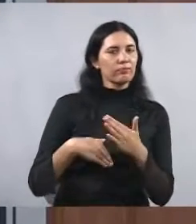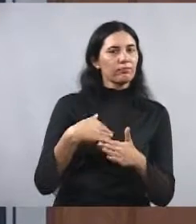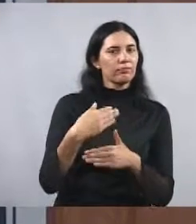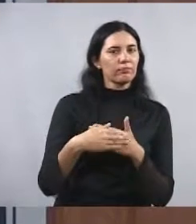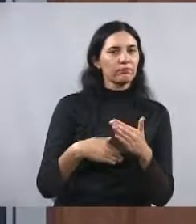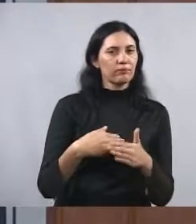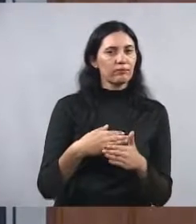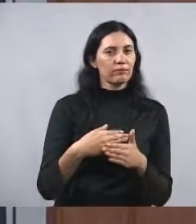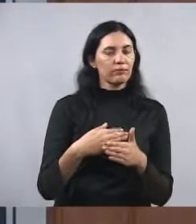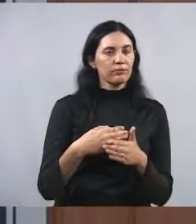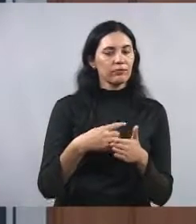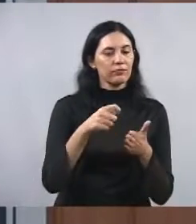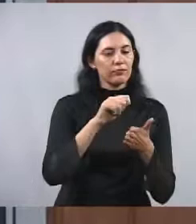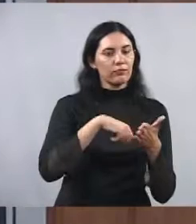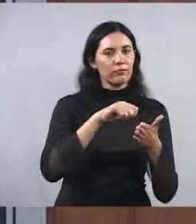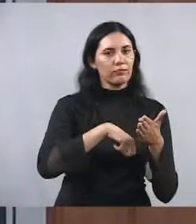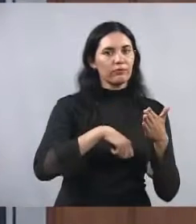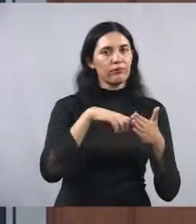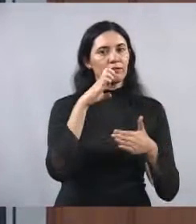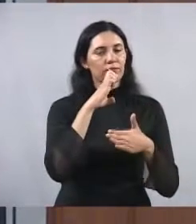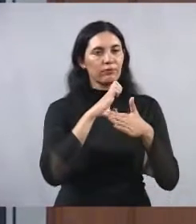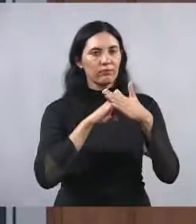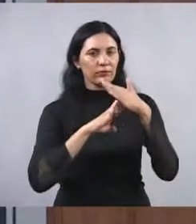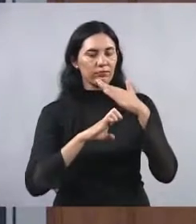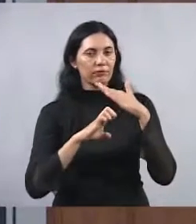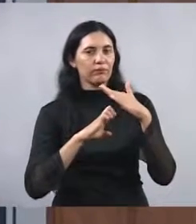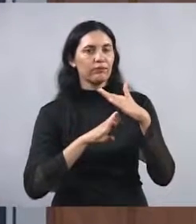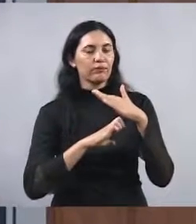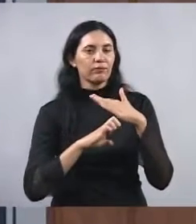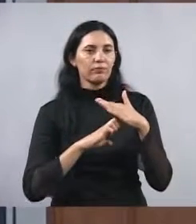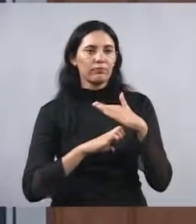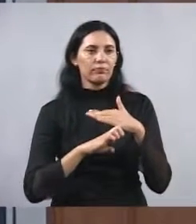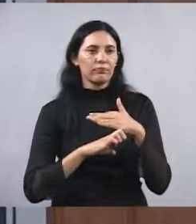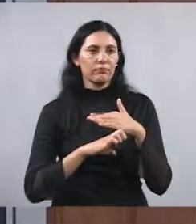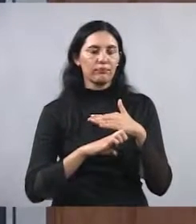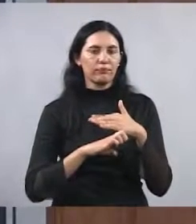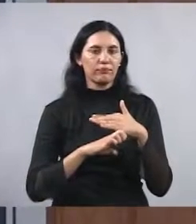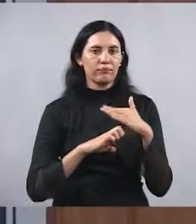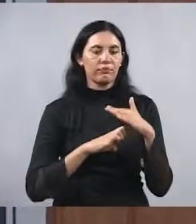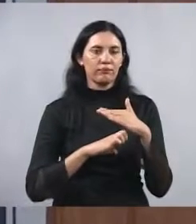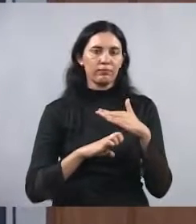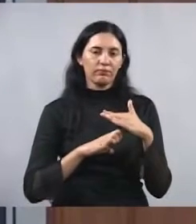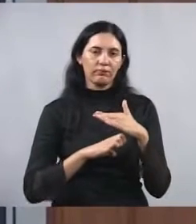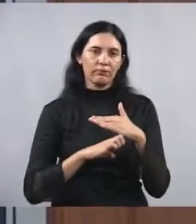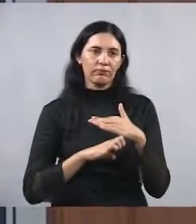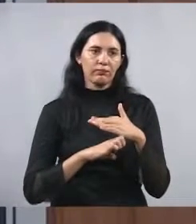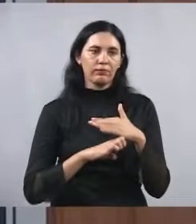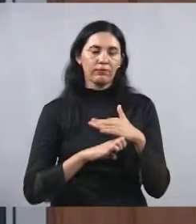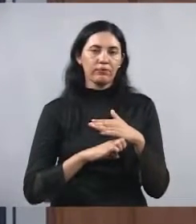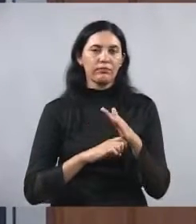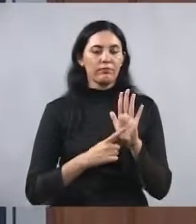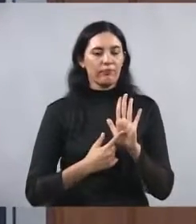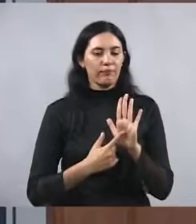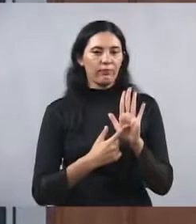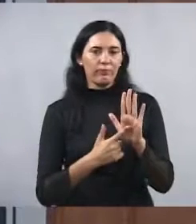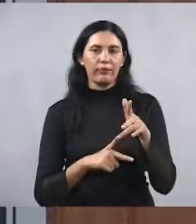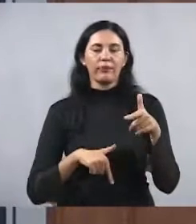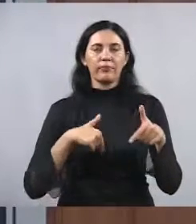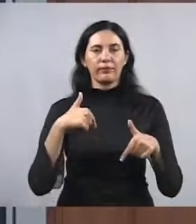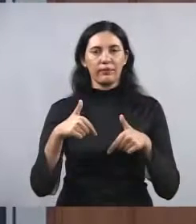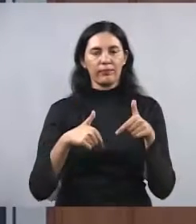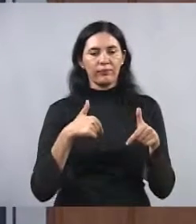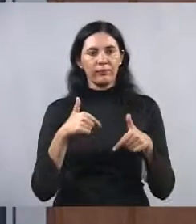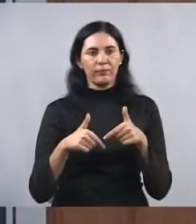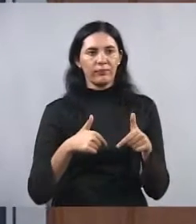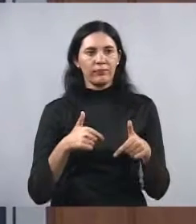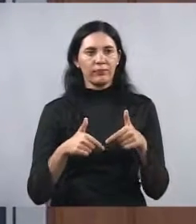licitatório que levou à contratação de uma empresa prestadora de serviços